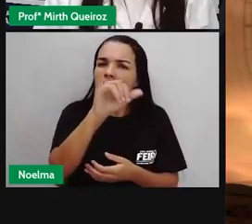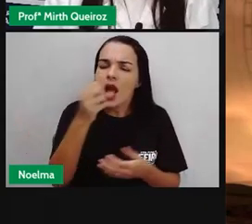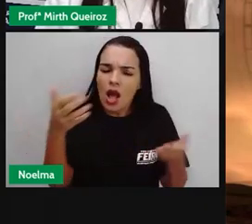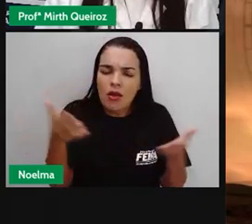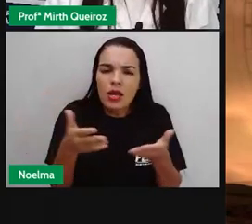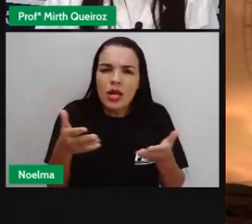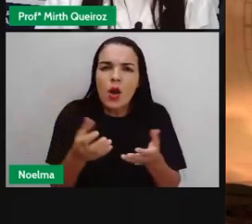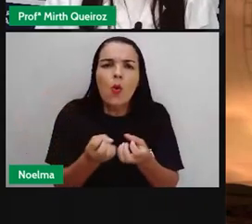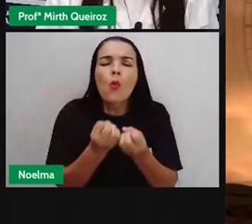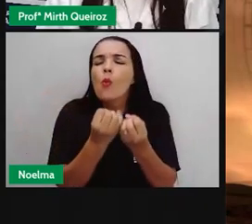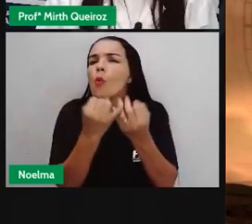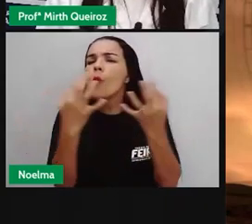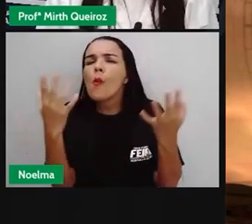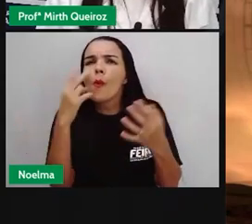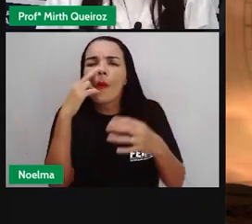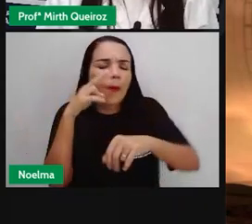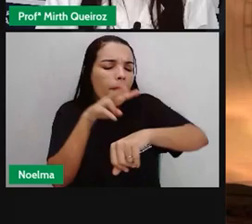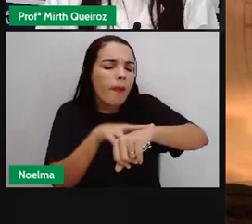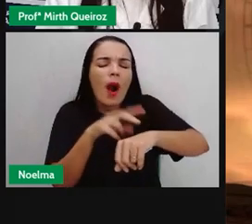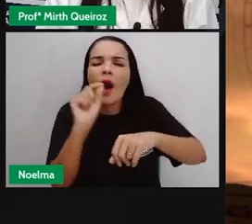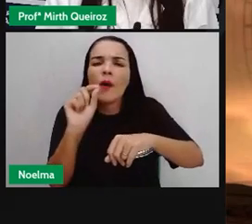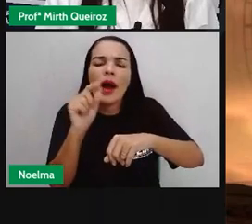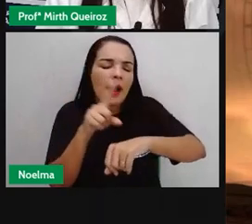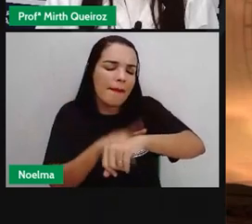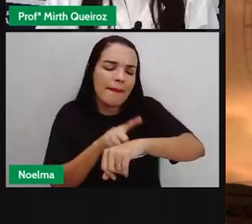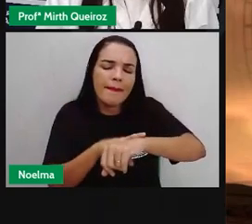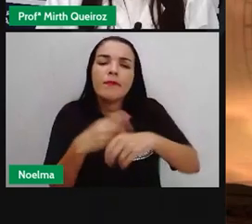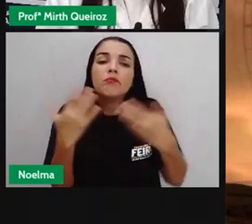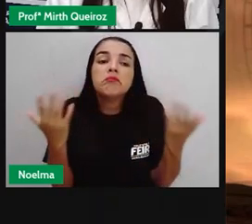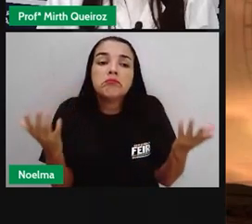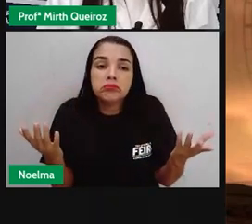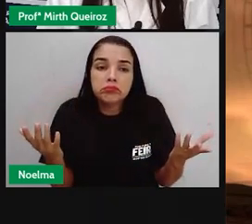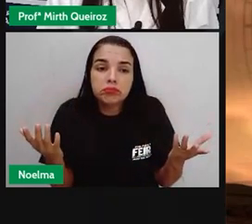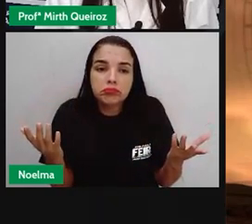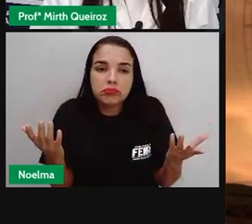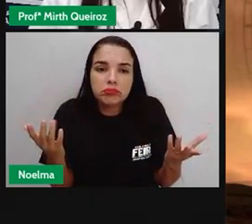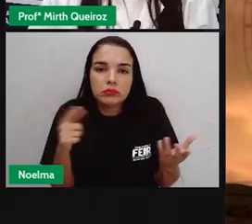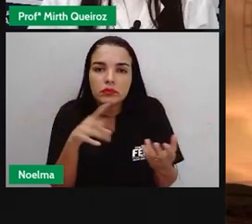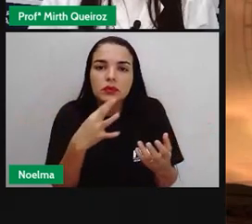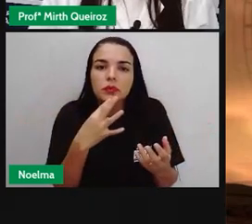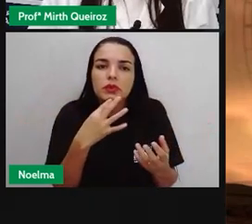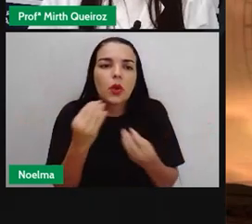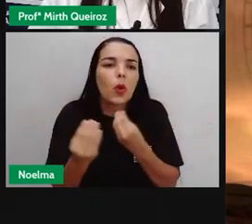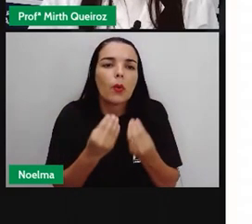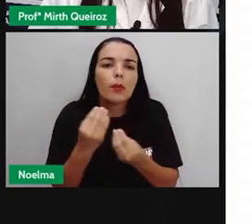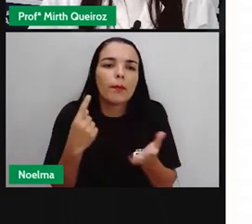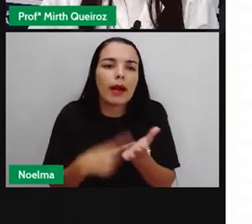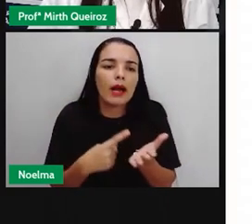instrumentos Mais utilizados para verificar O tempo que você conhece?